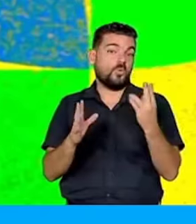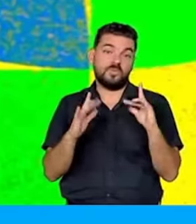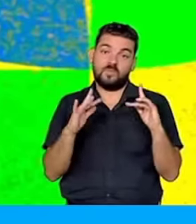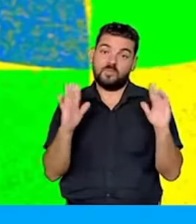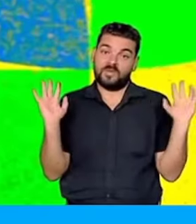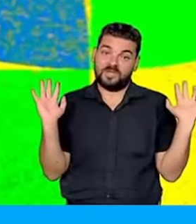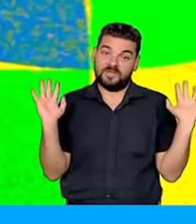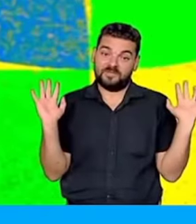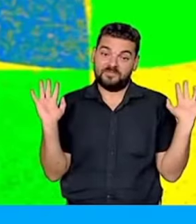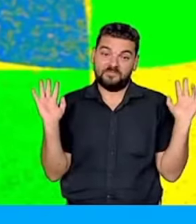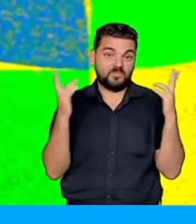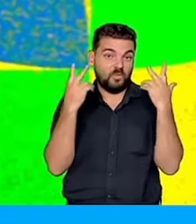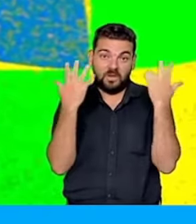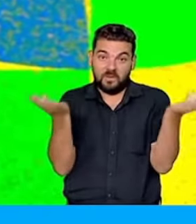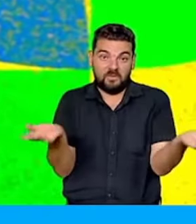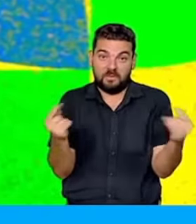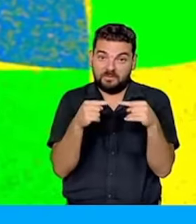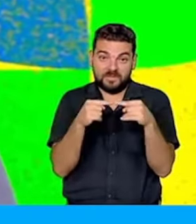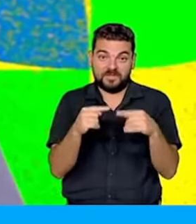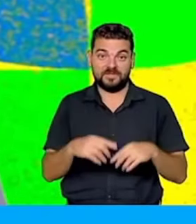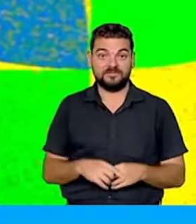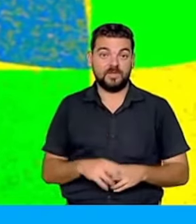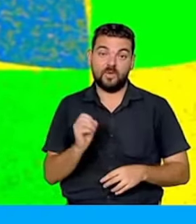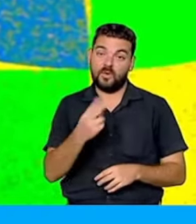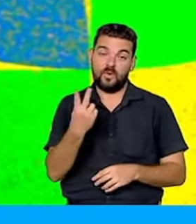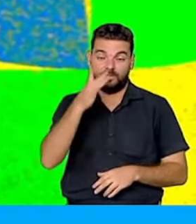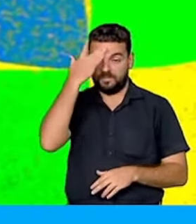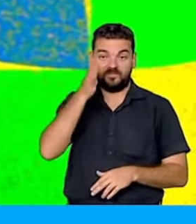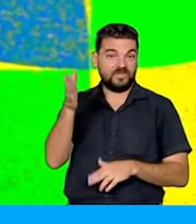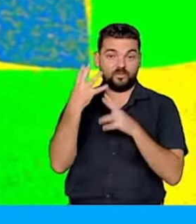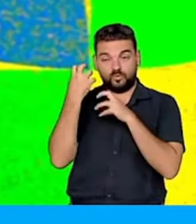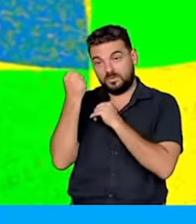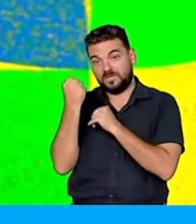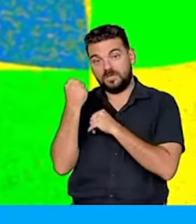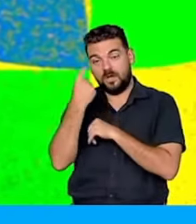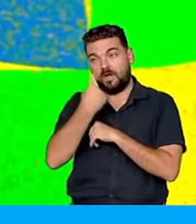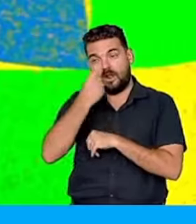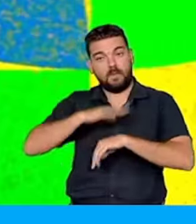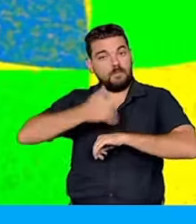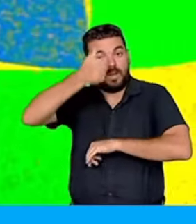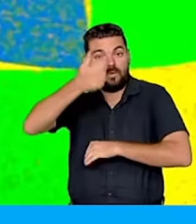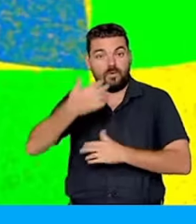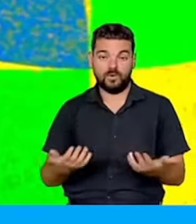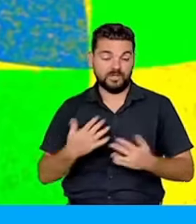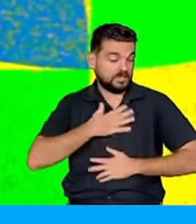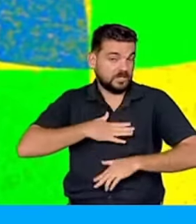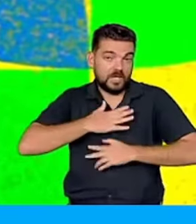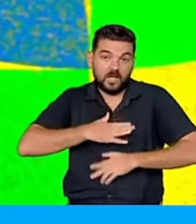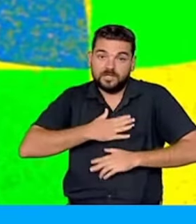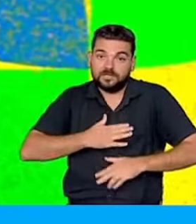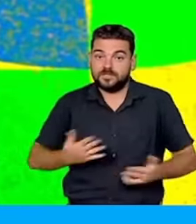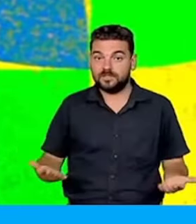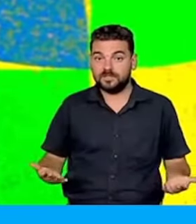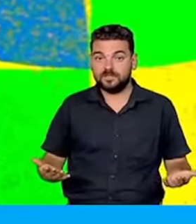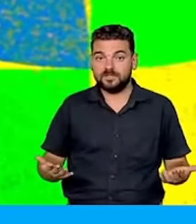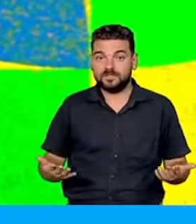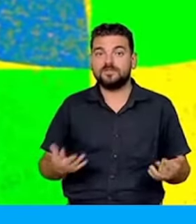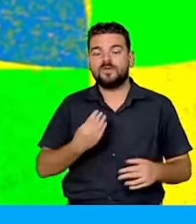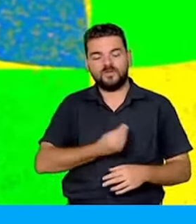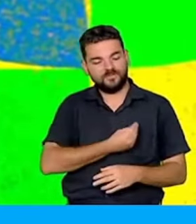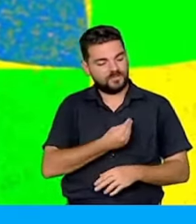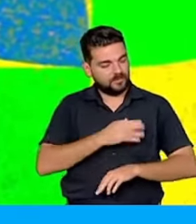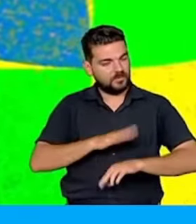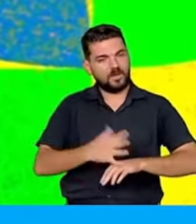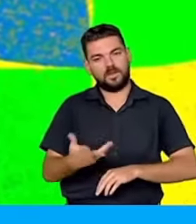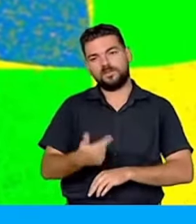que é o mais normal do ser humano, que vai dormir, vai dormir mais e poder levar uma vida com